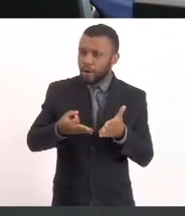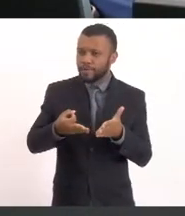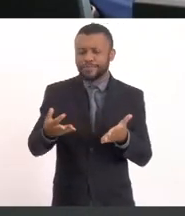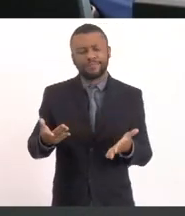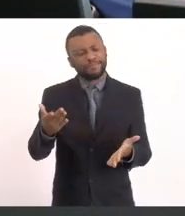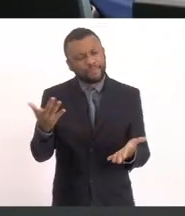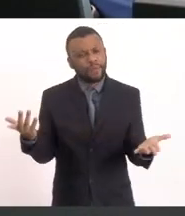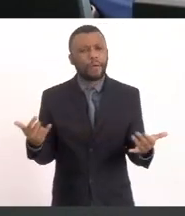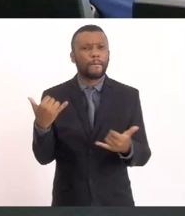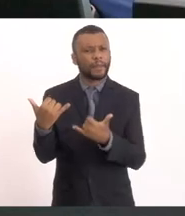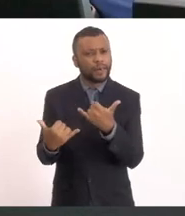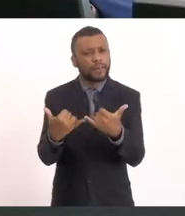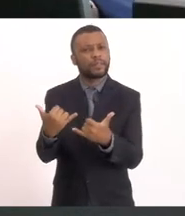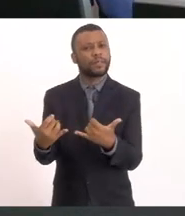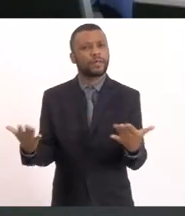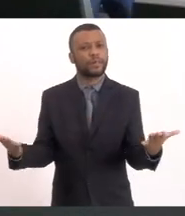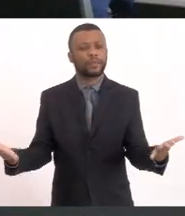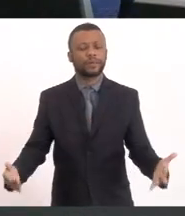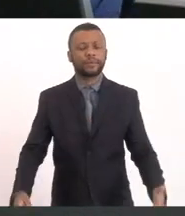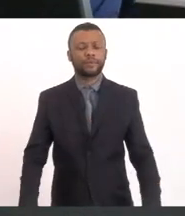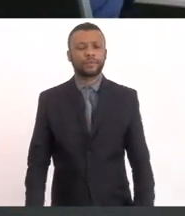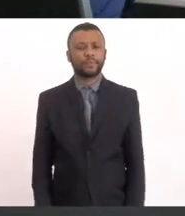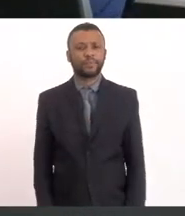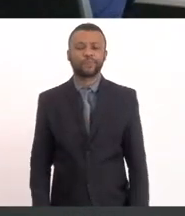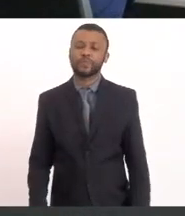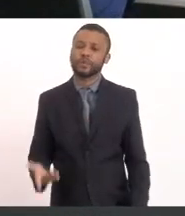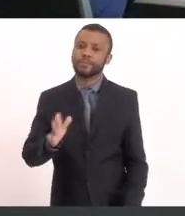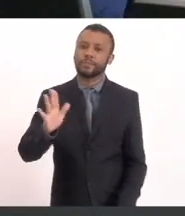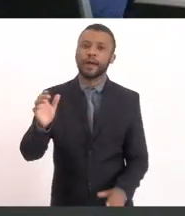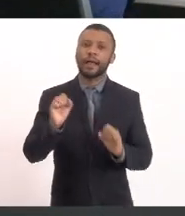brincadeira Tem que bloquear A TV Alerja